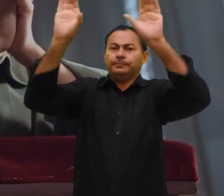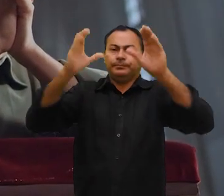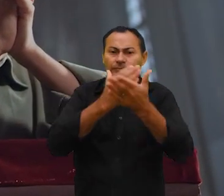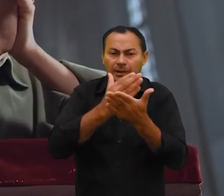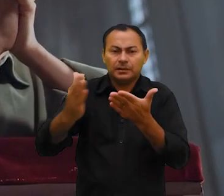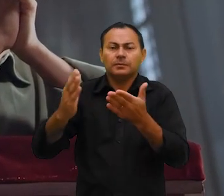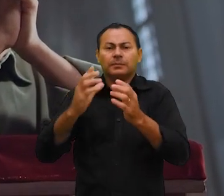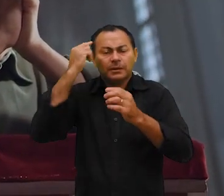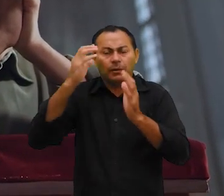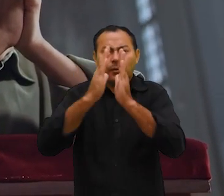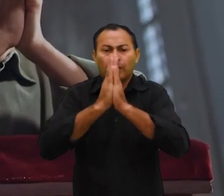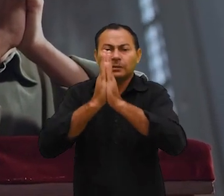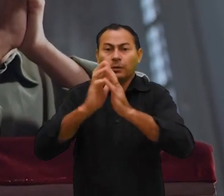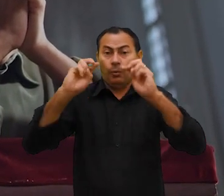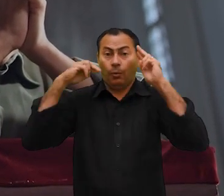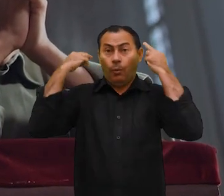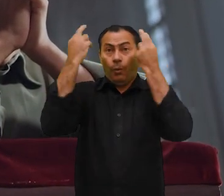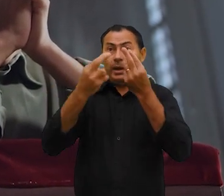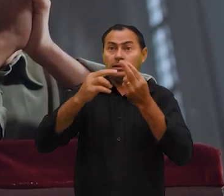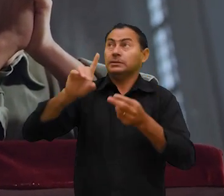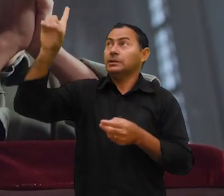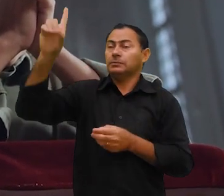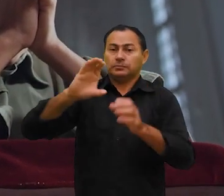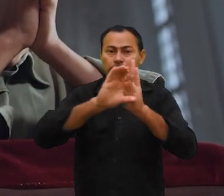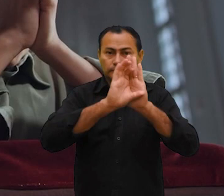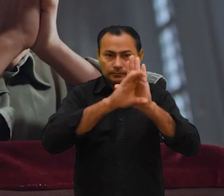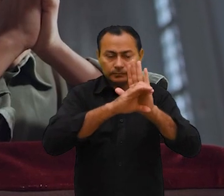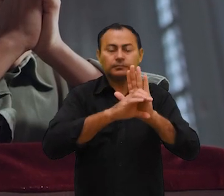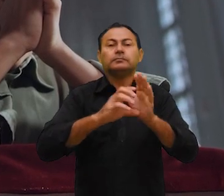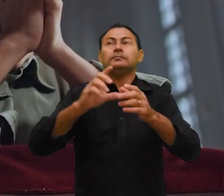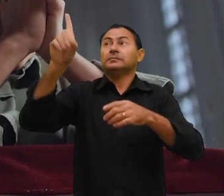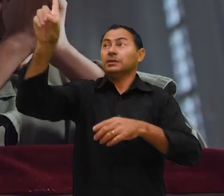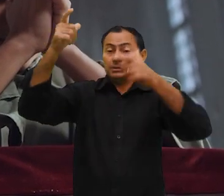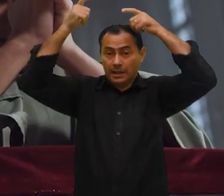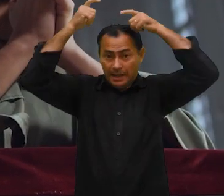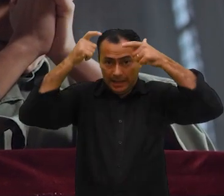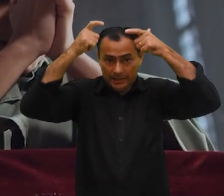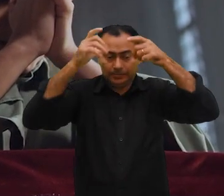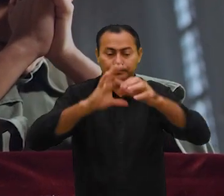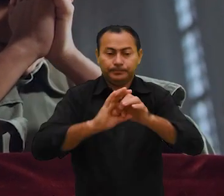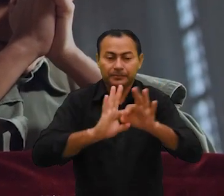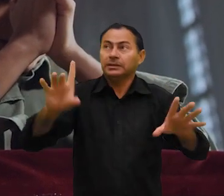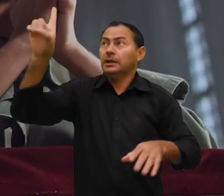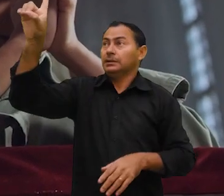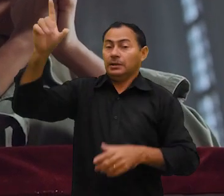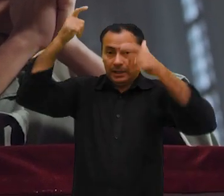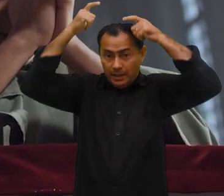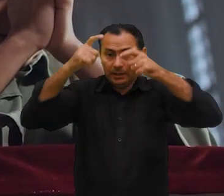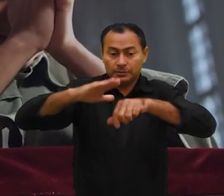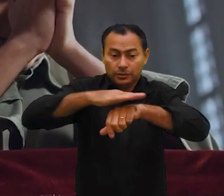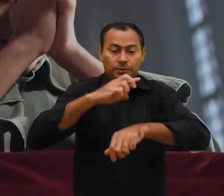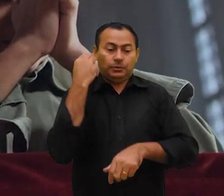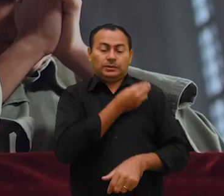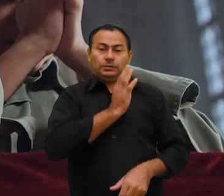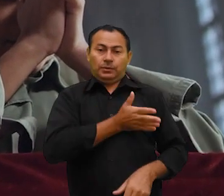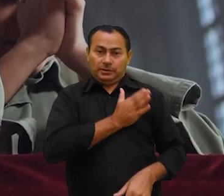estudamos a oração do discípulo, o reino de Deus é o conceito de que Deus é um rei. E se deixarmos que ele reine